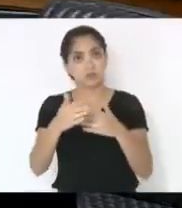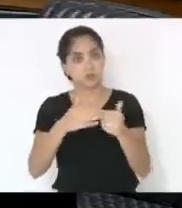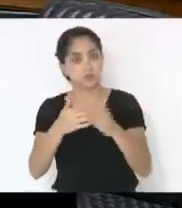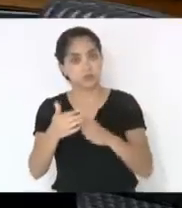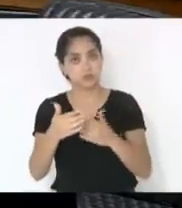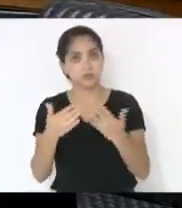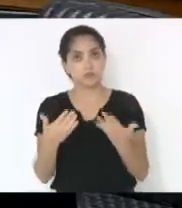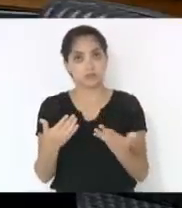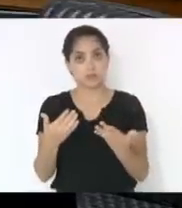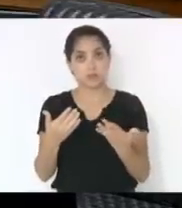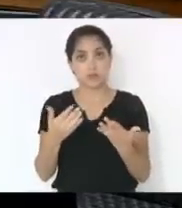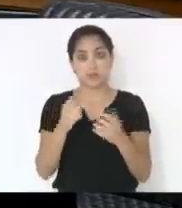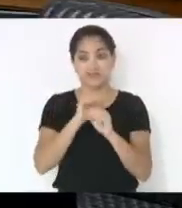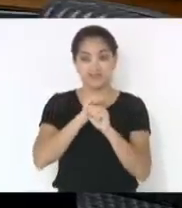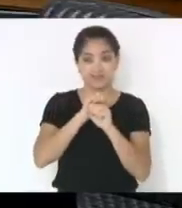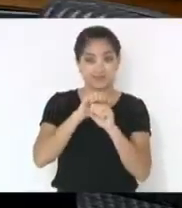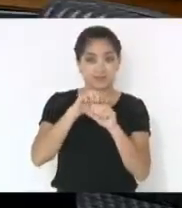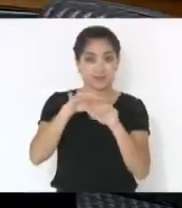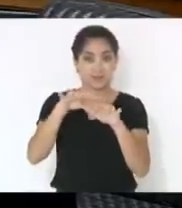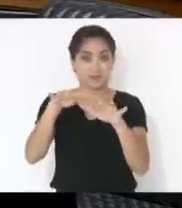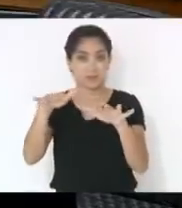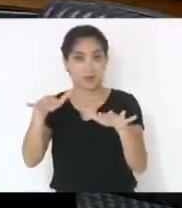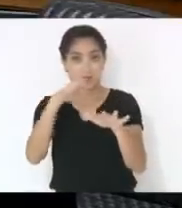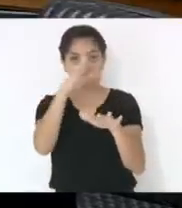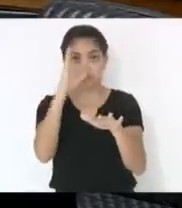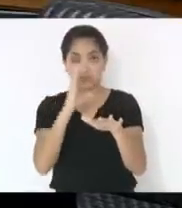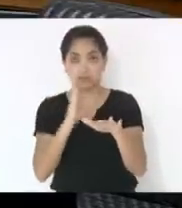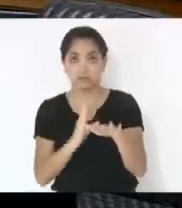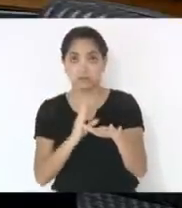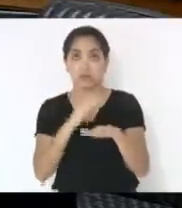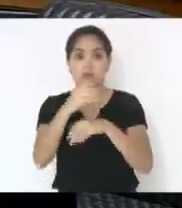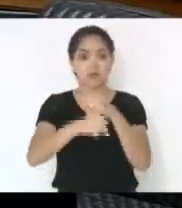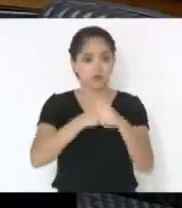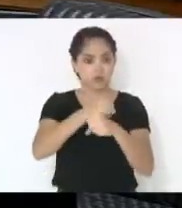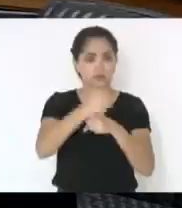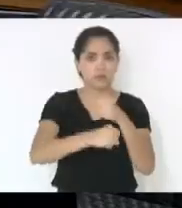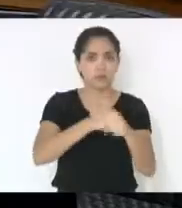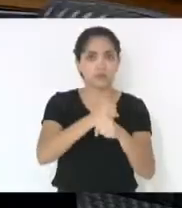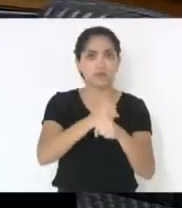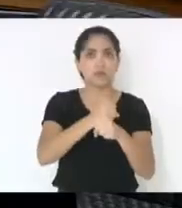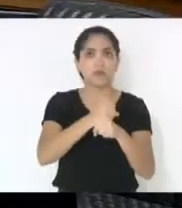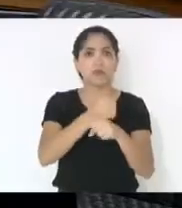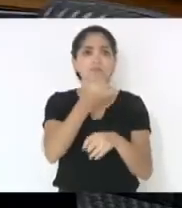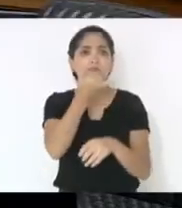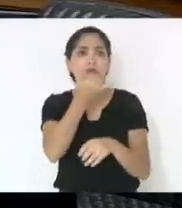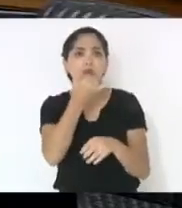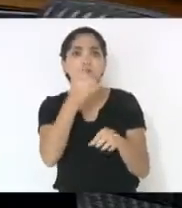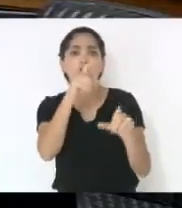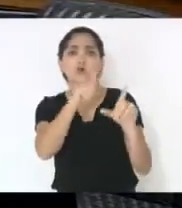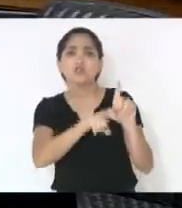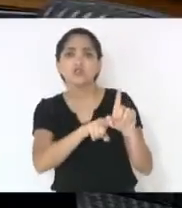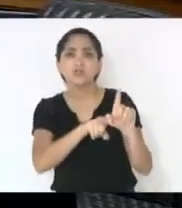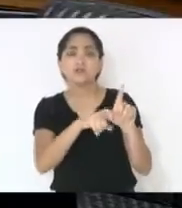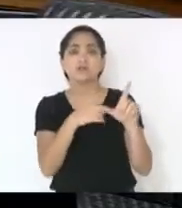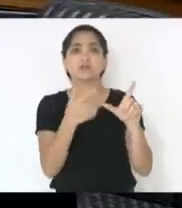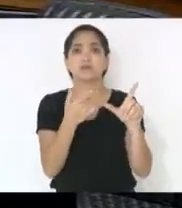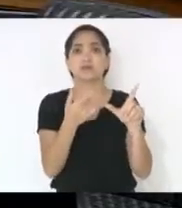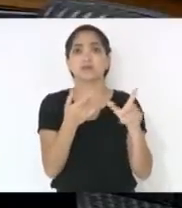esta praga que virou o Brasil de todo final de ano dar um perdão das dívidas, você